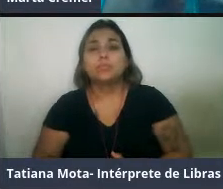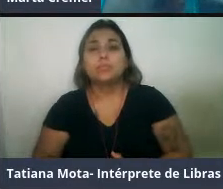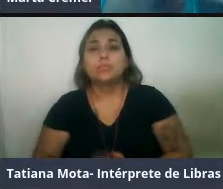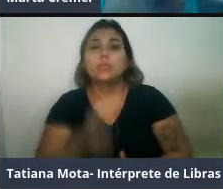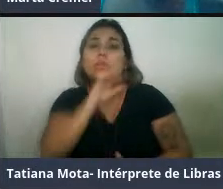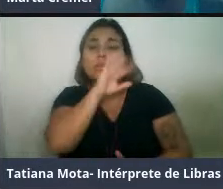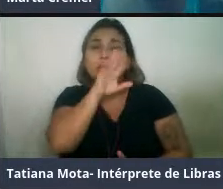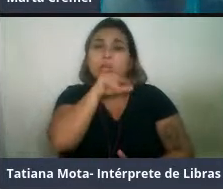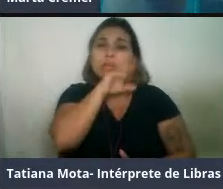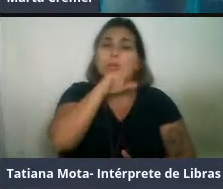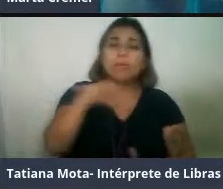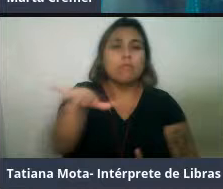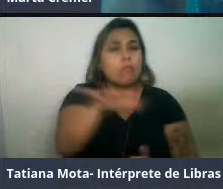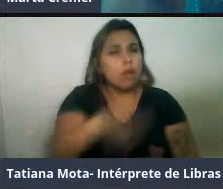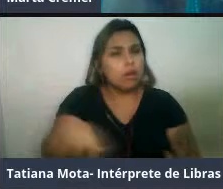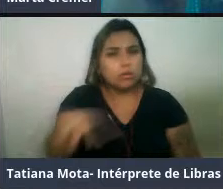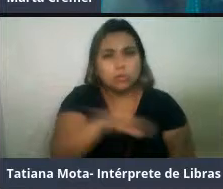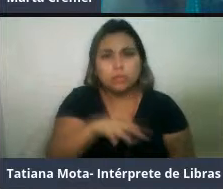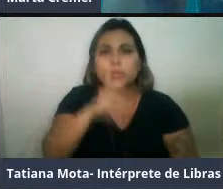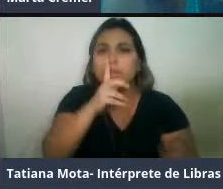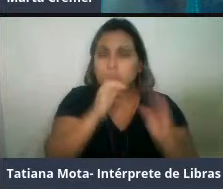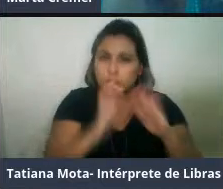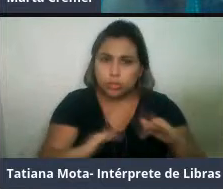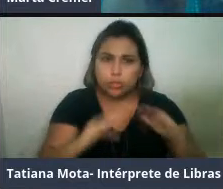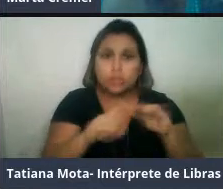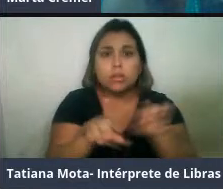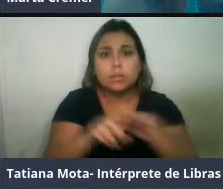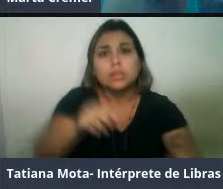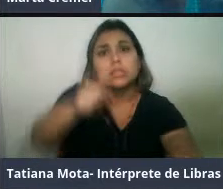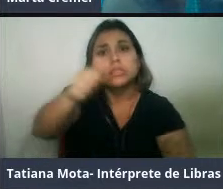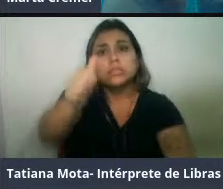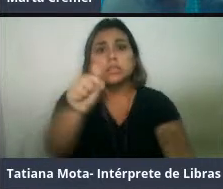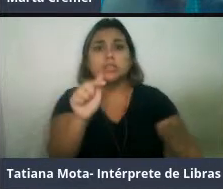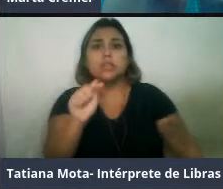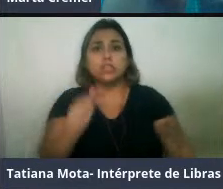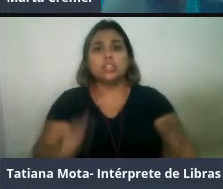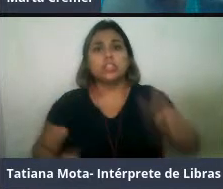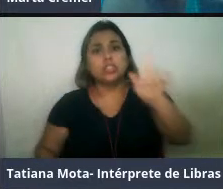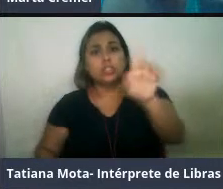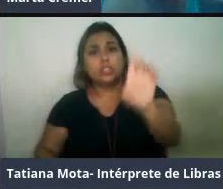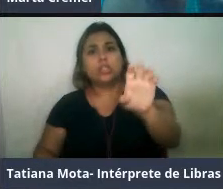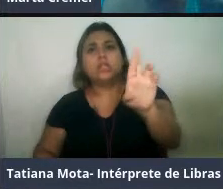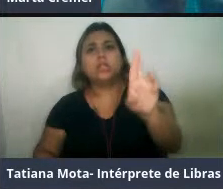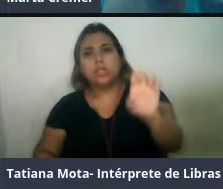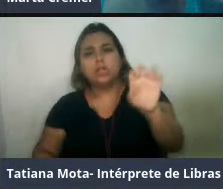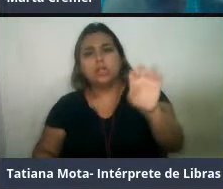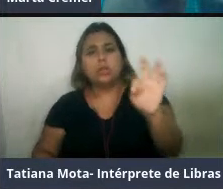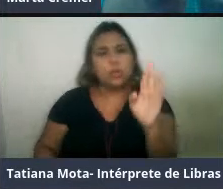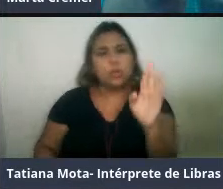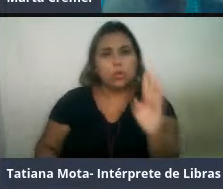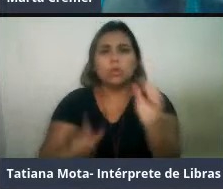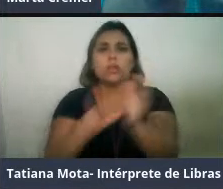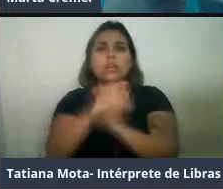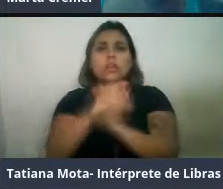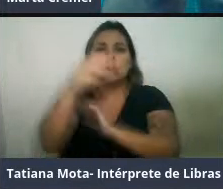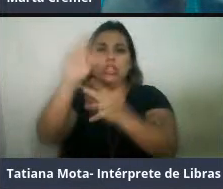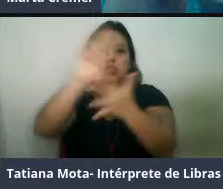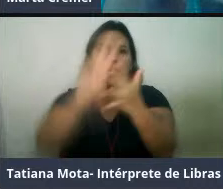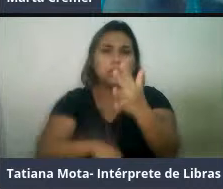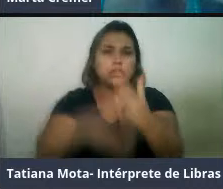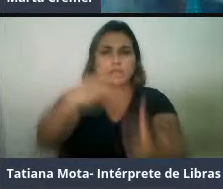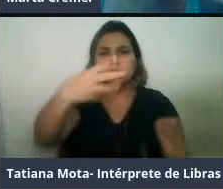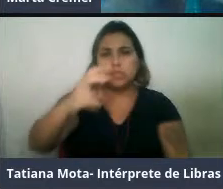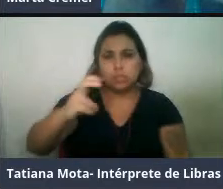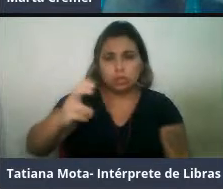ambientes marinhos, com 17 gêneros e 35 espécies escritas, possivelmente esse número vai aumentar nos próximos